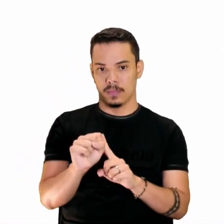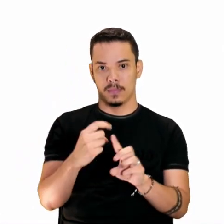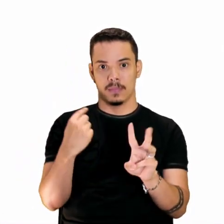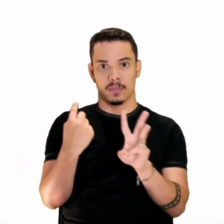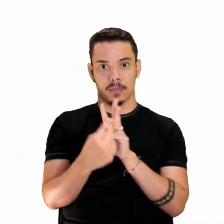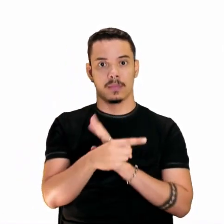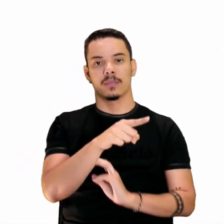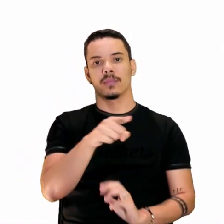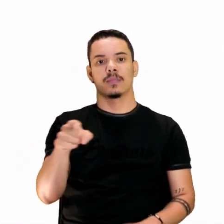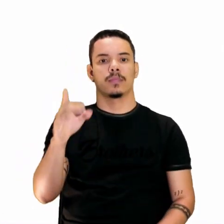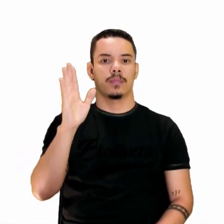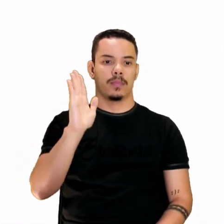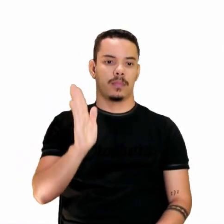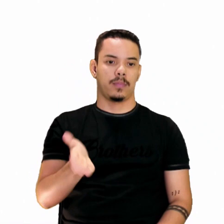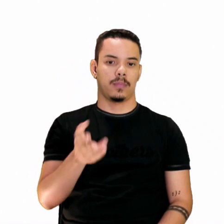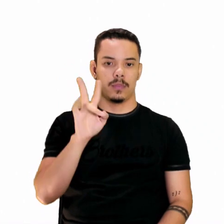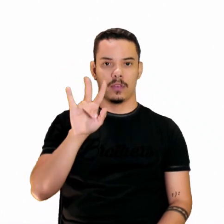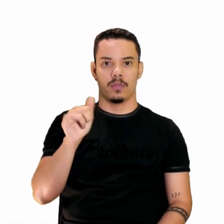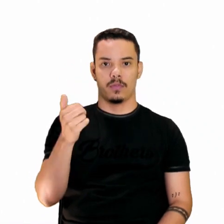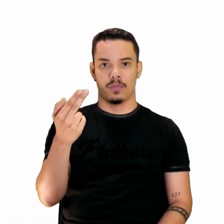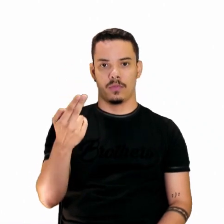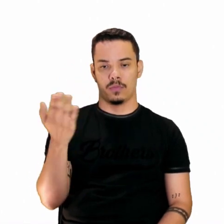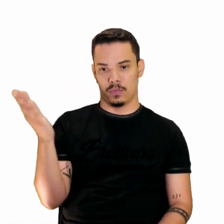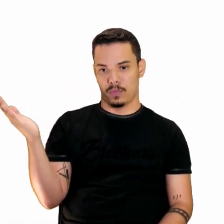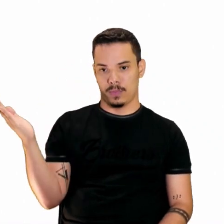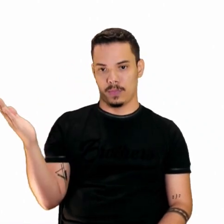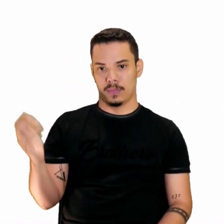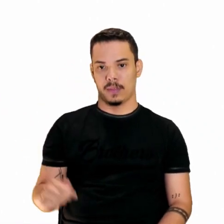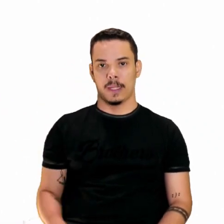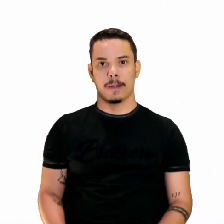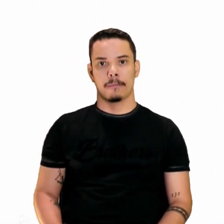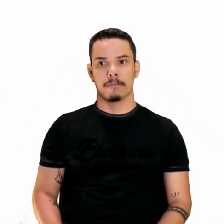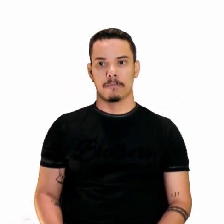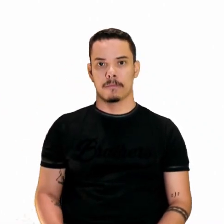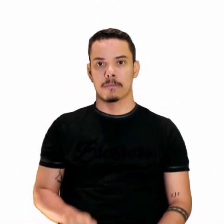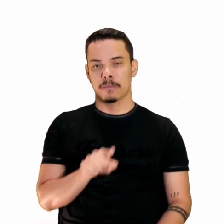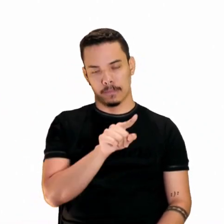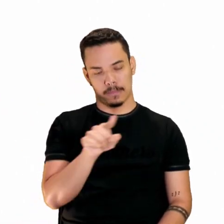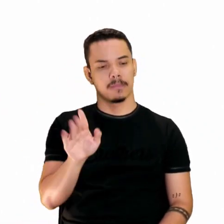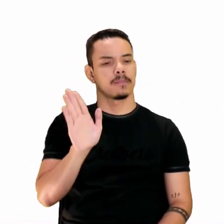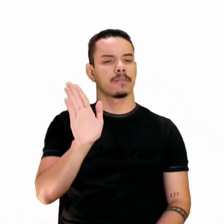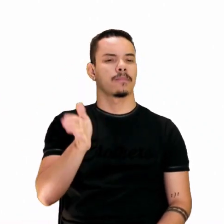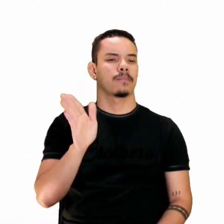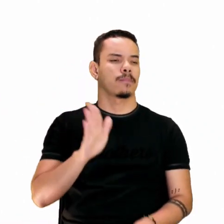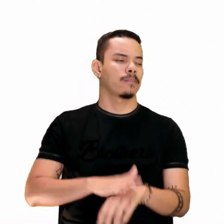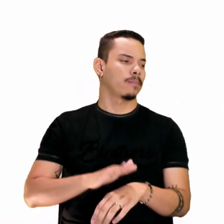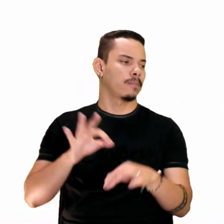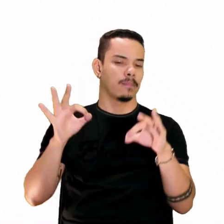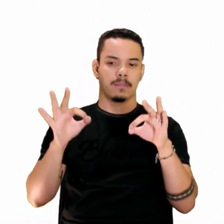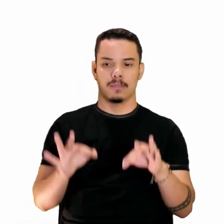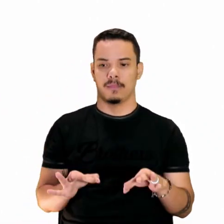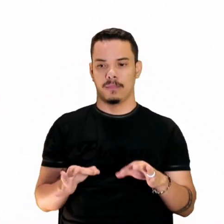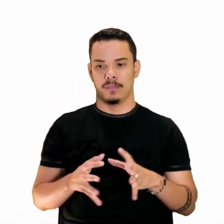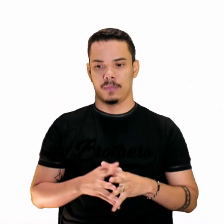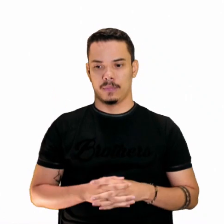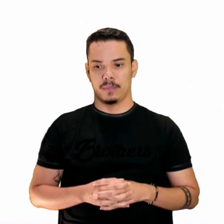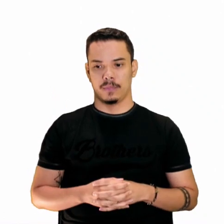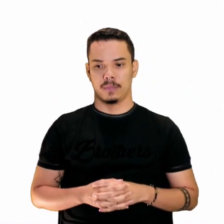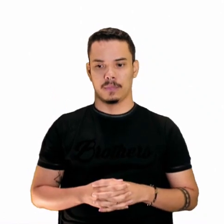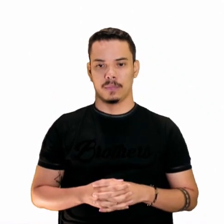você já viu essa arte. Você já viu, com certeza, né? E aí,